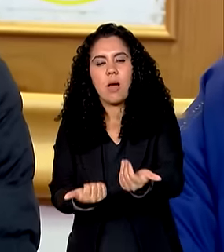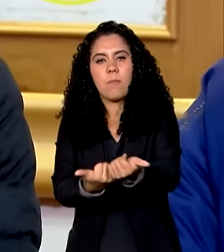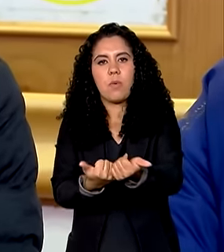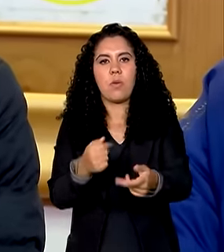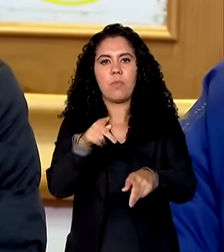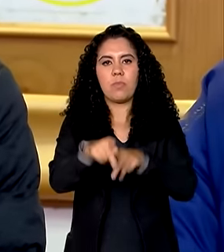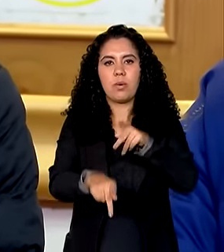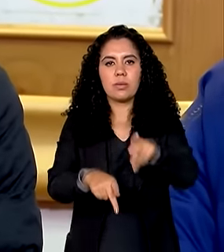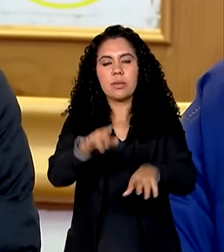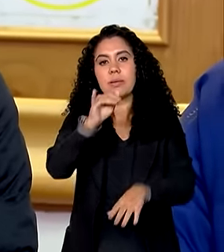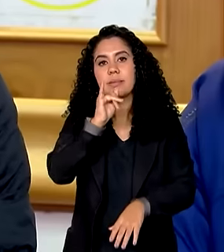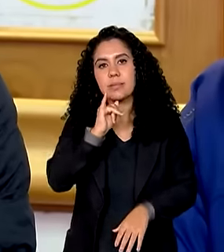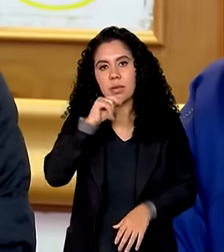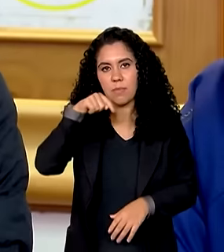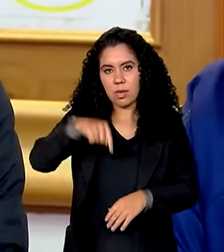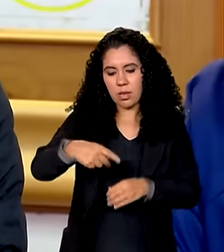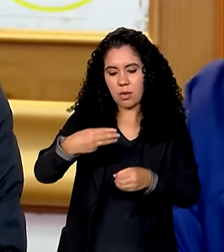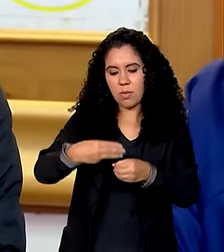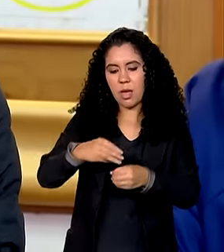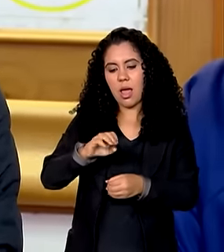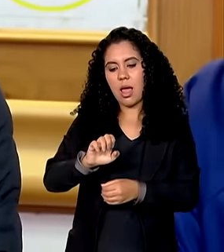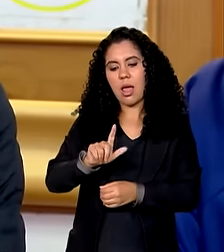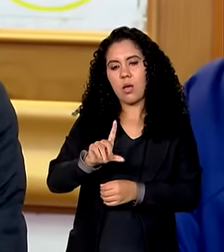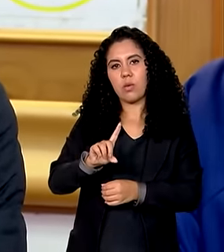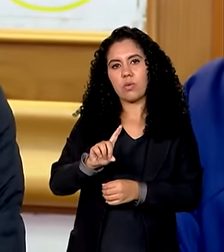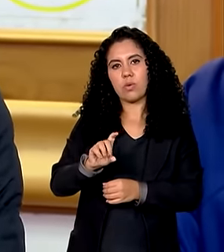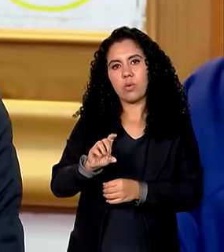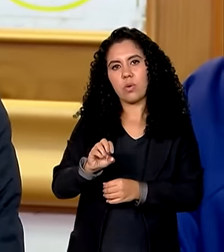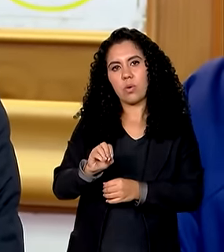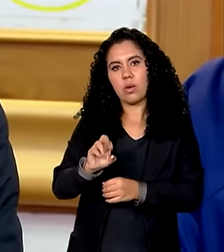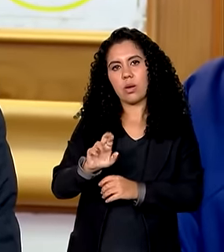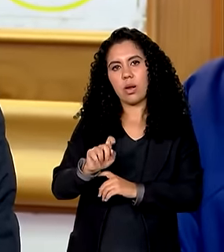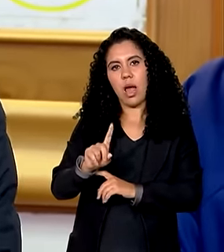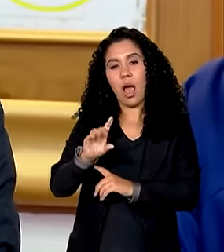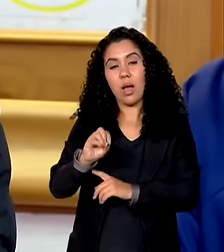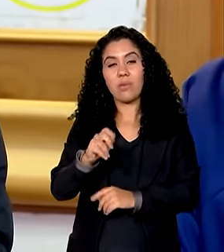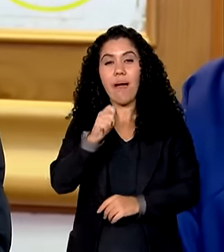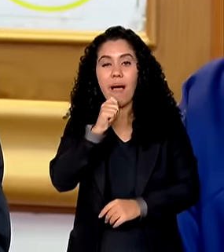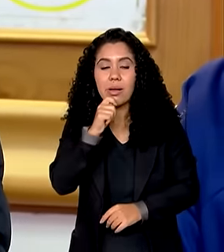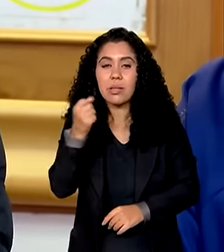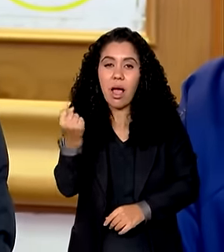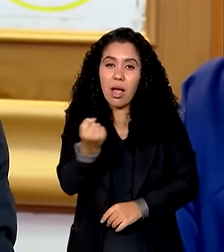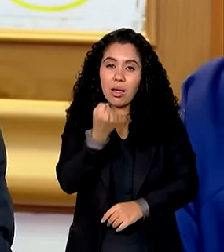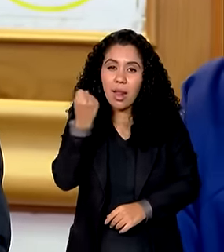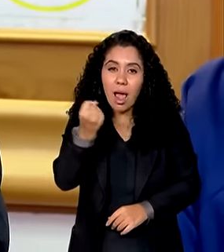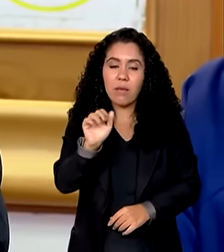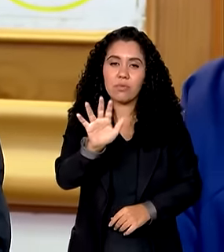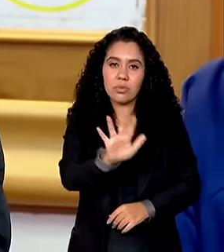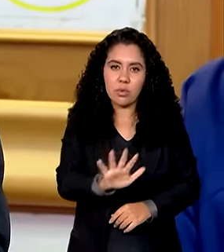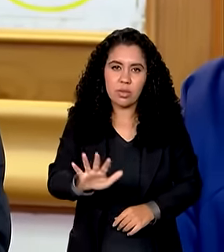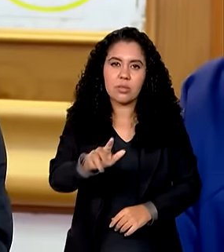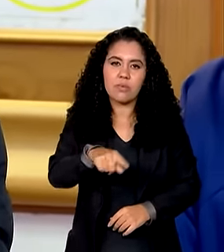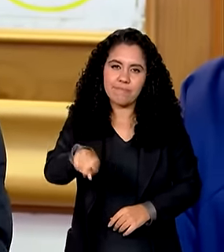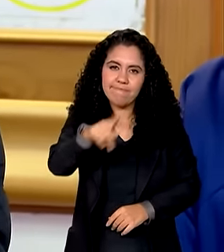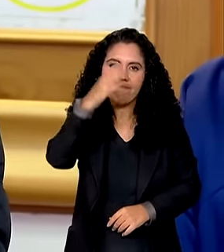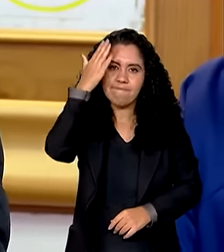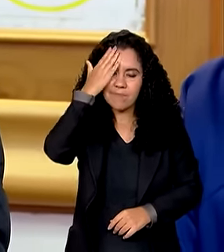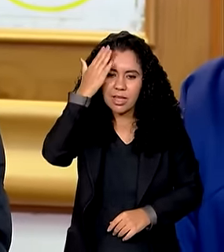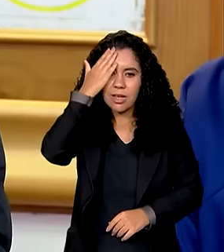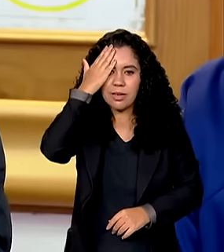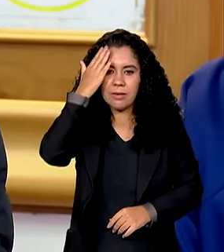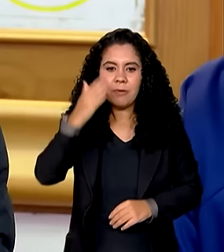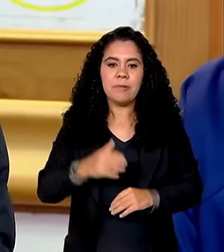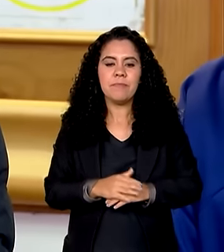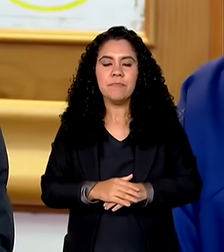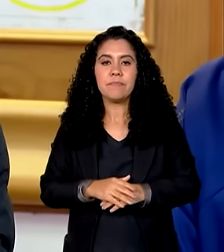nós temos aqui o Dourado do Sul que ainda passa por uma situação muito grave como todos aqui sabem ela é